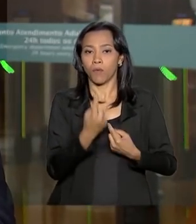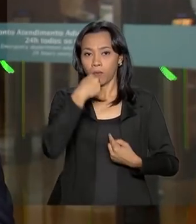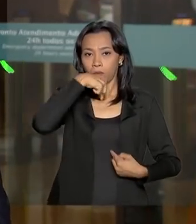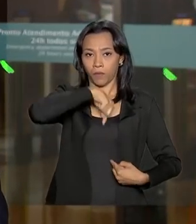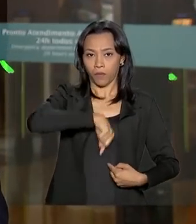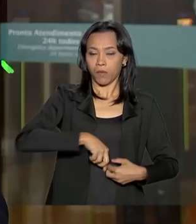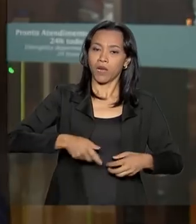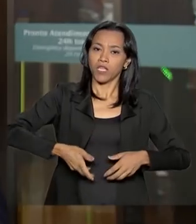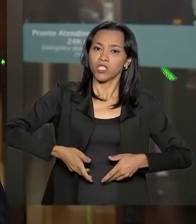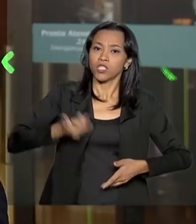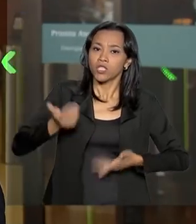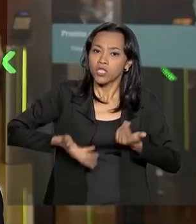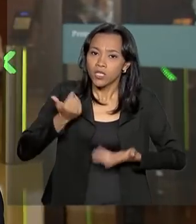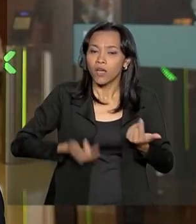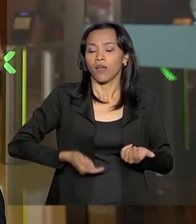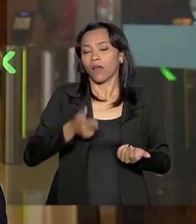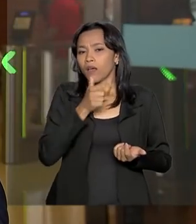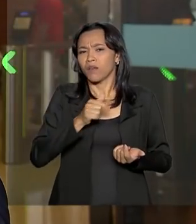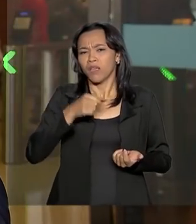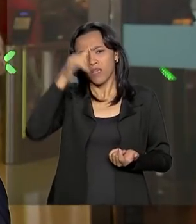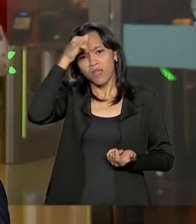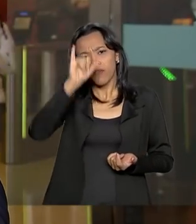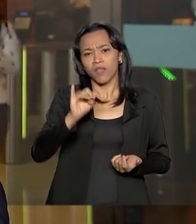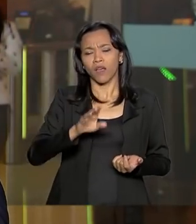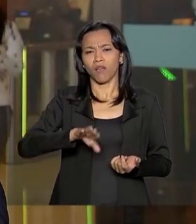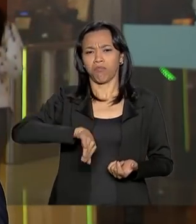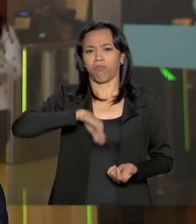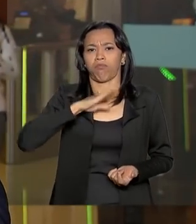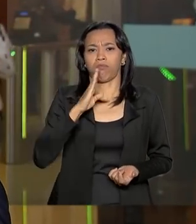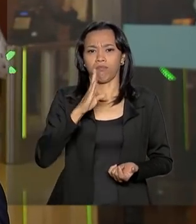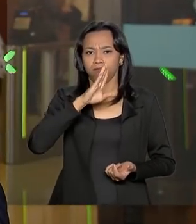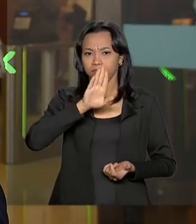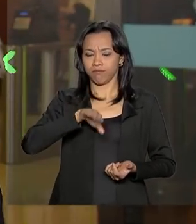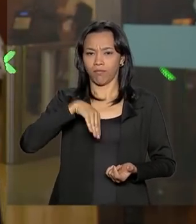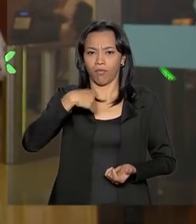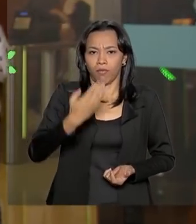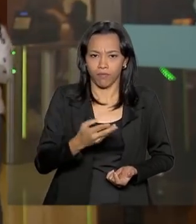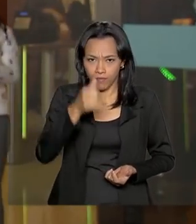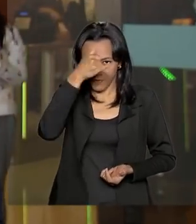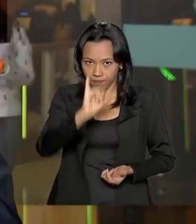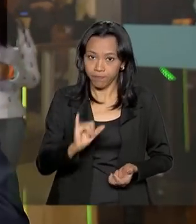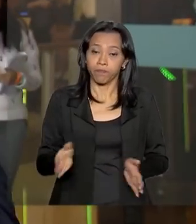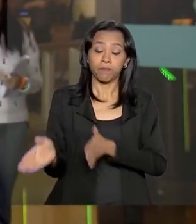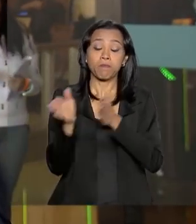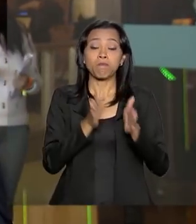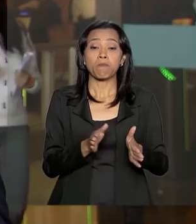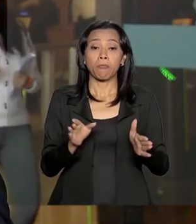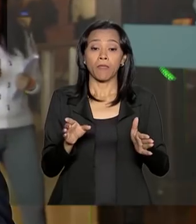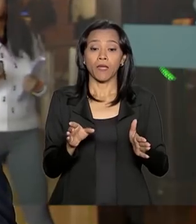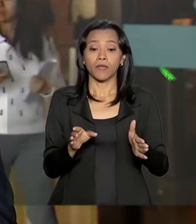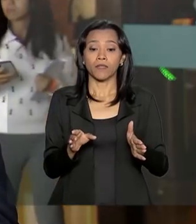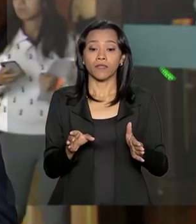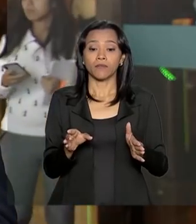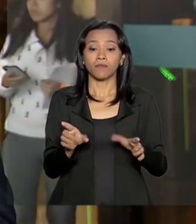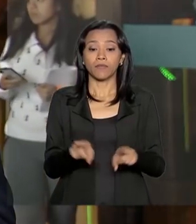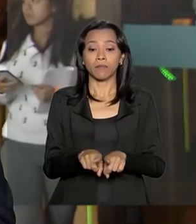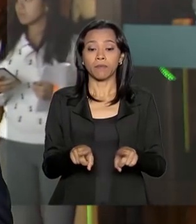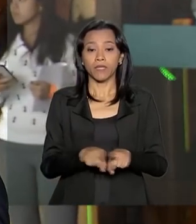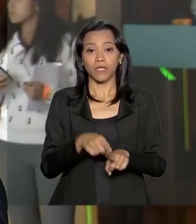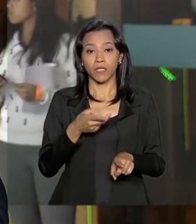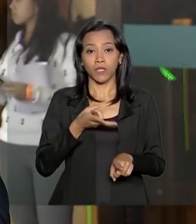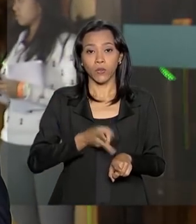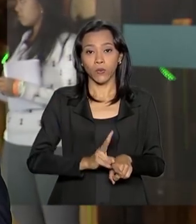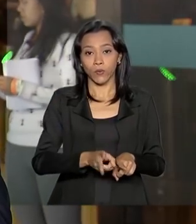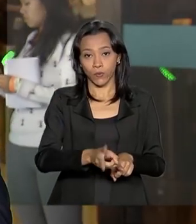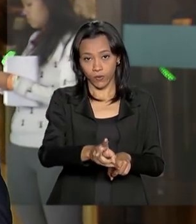líquidos e impedir náuseas. O presidente também continua recebendo nutrientes por